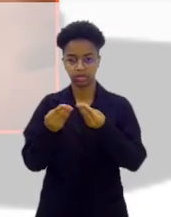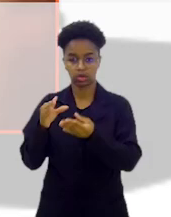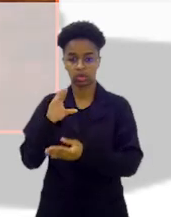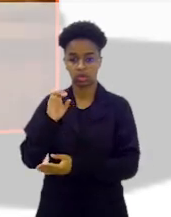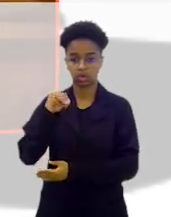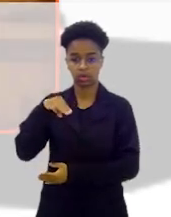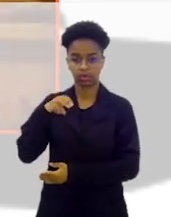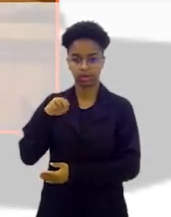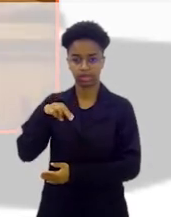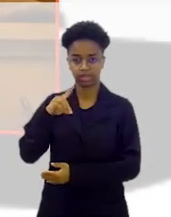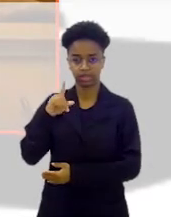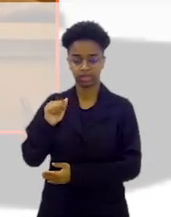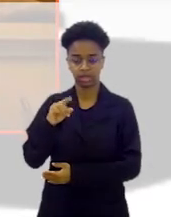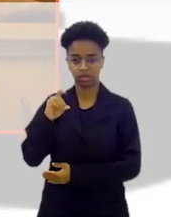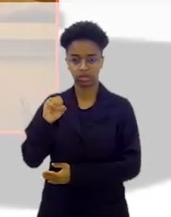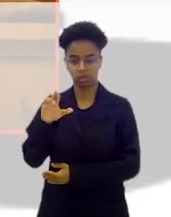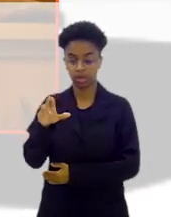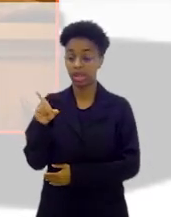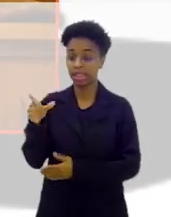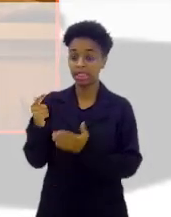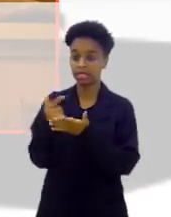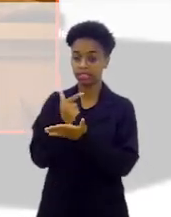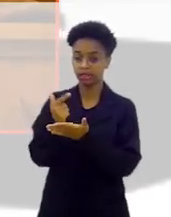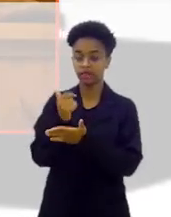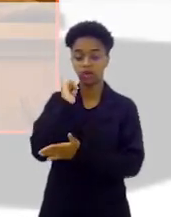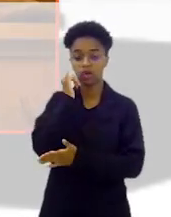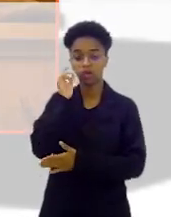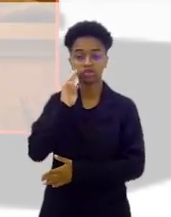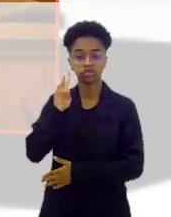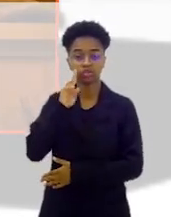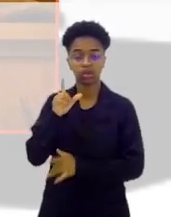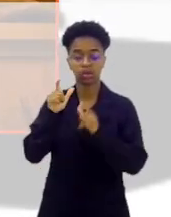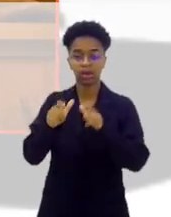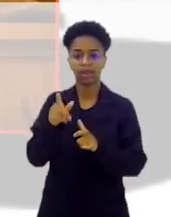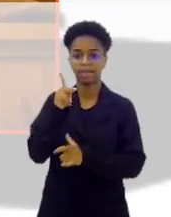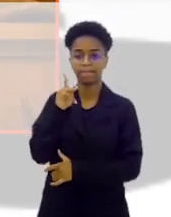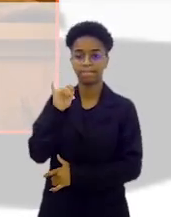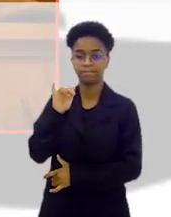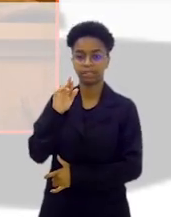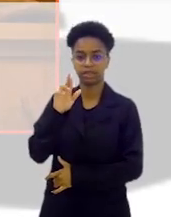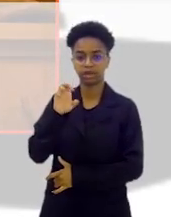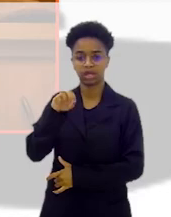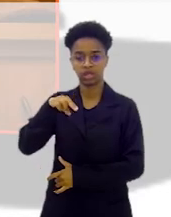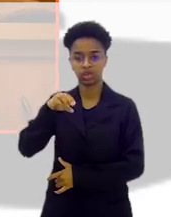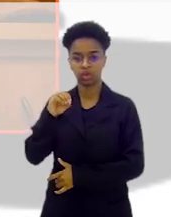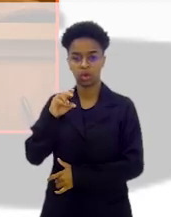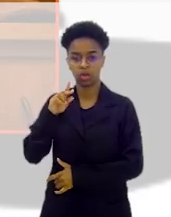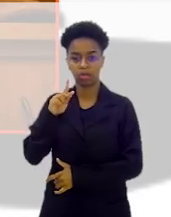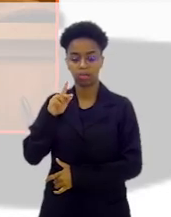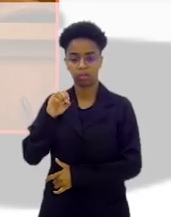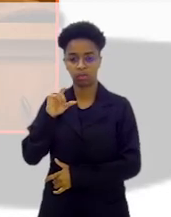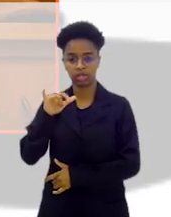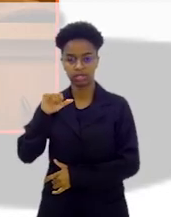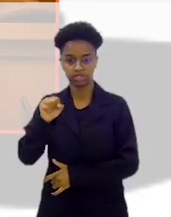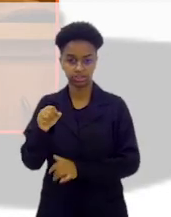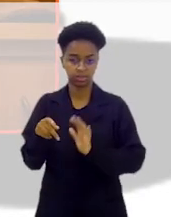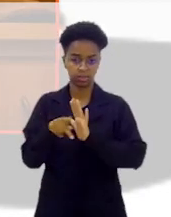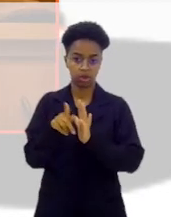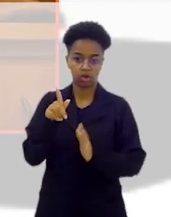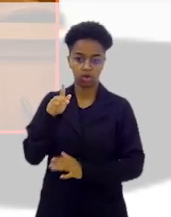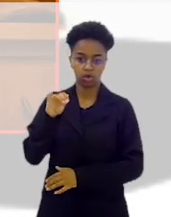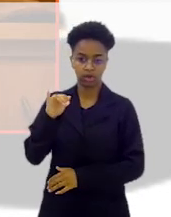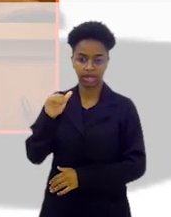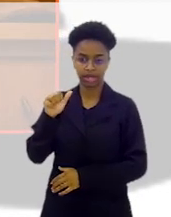Comendador. Esse livro conta a história de Pirenópolis, no estado de Goiás, uma cidade